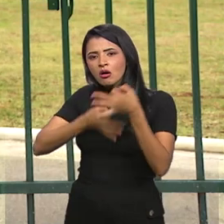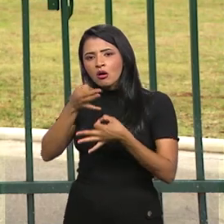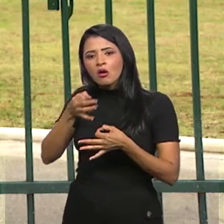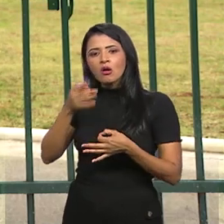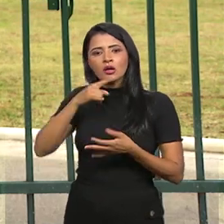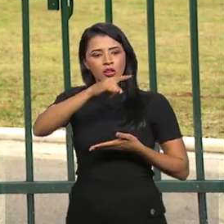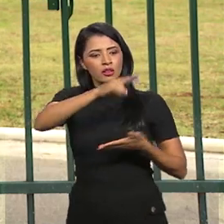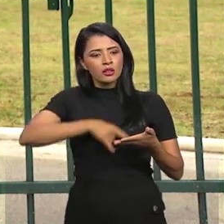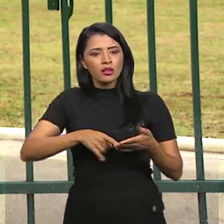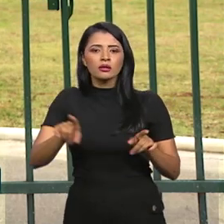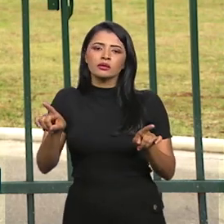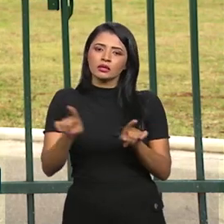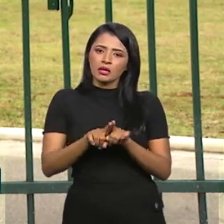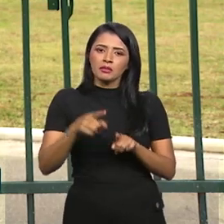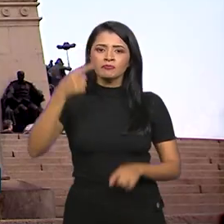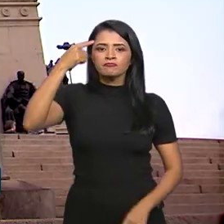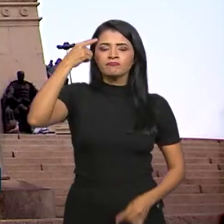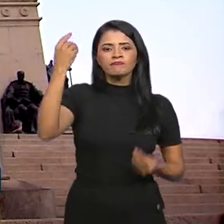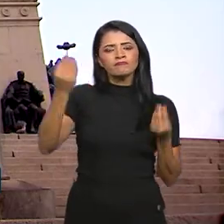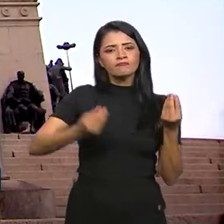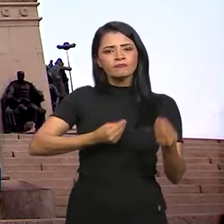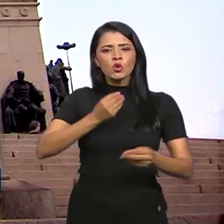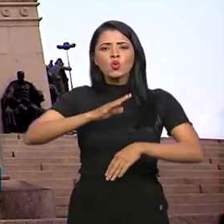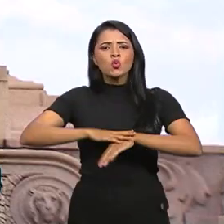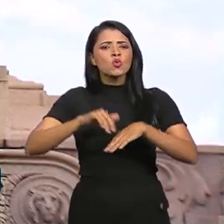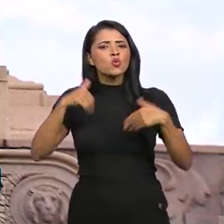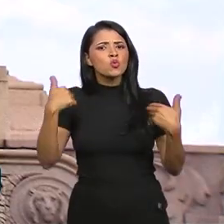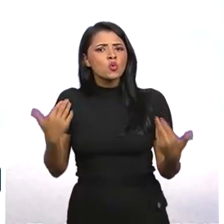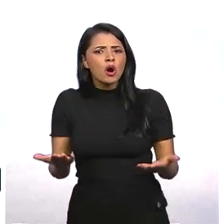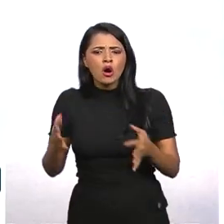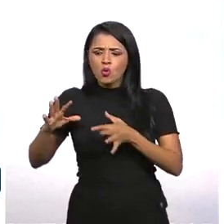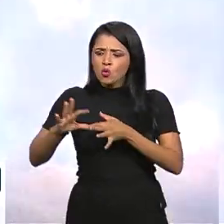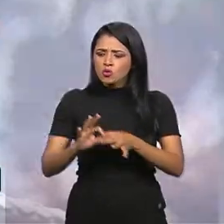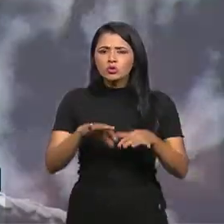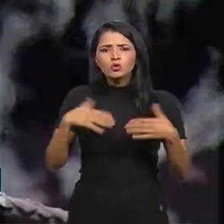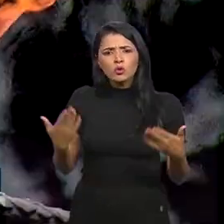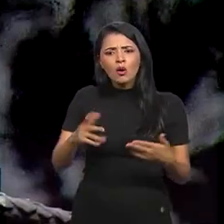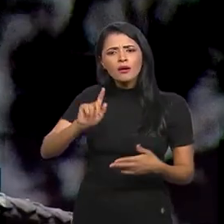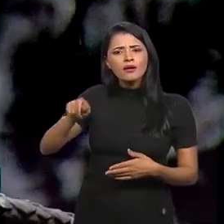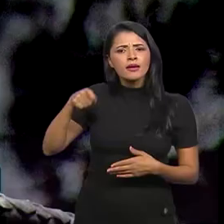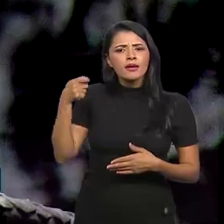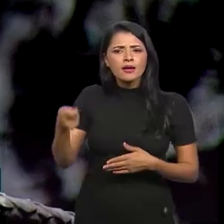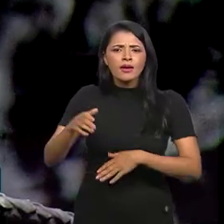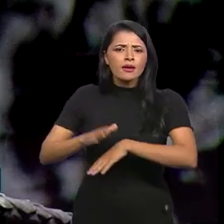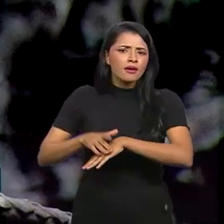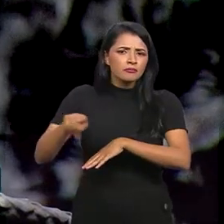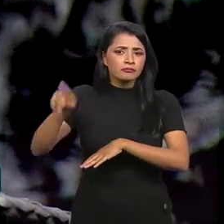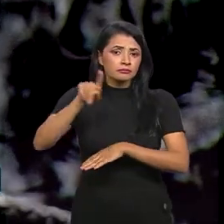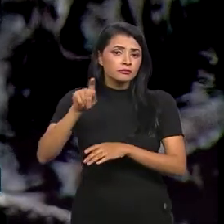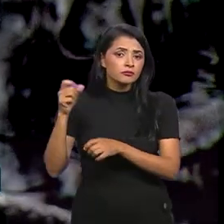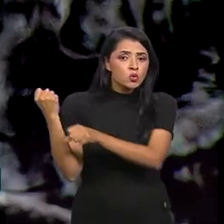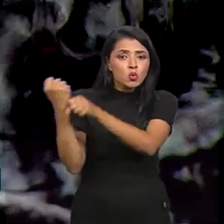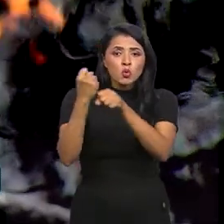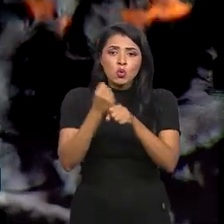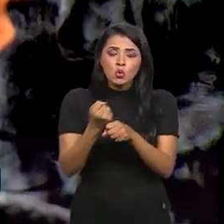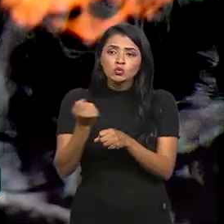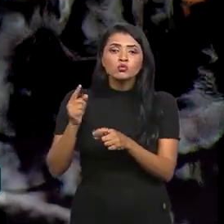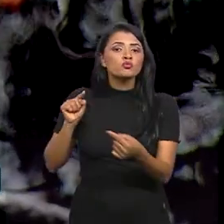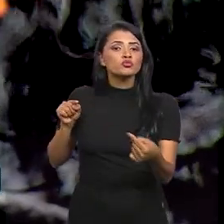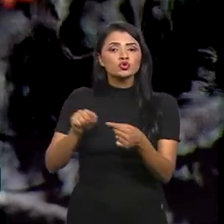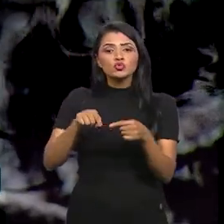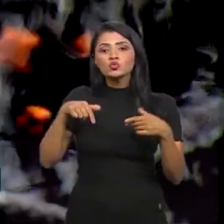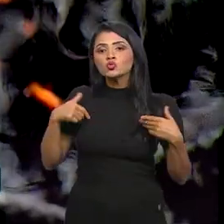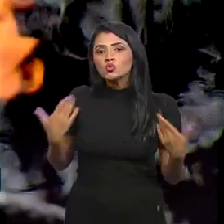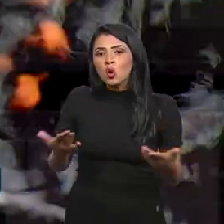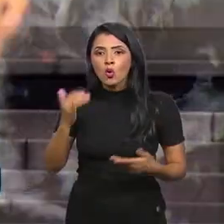os documentos e também pensar em que tempo, em que contexto e por quem esses monumentos foram construídos, com que objetivo,